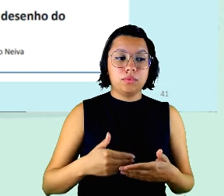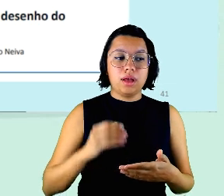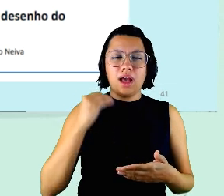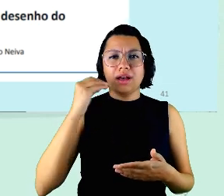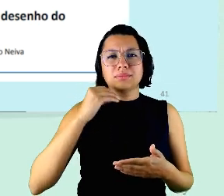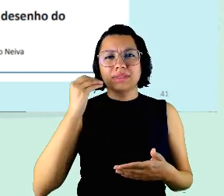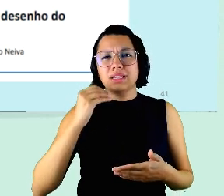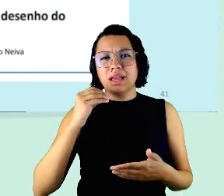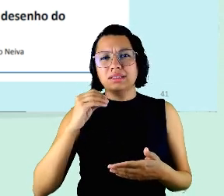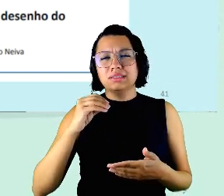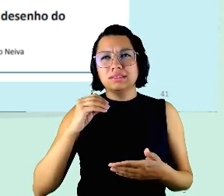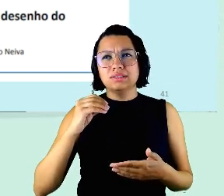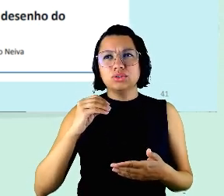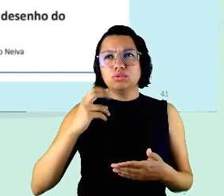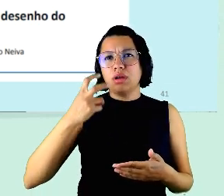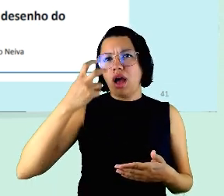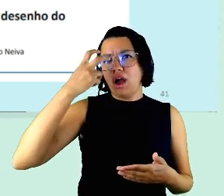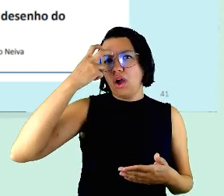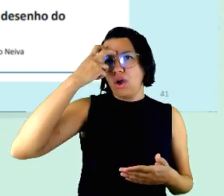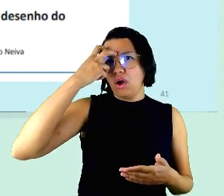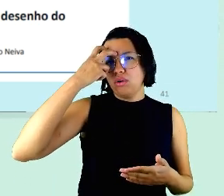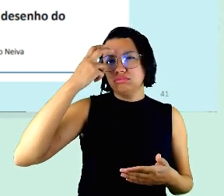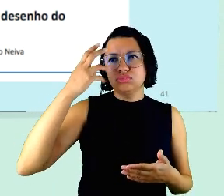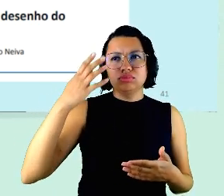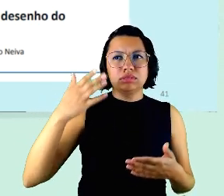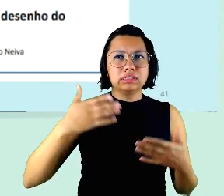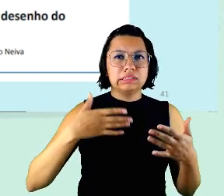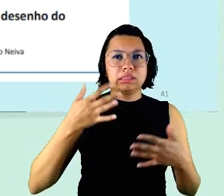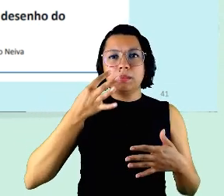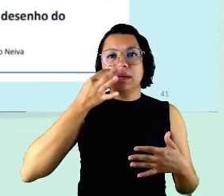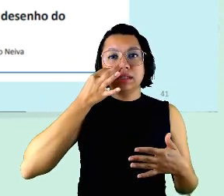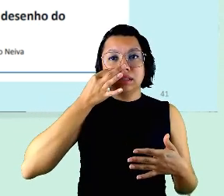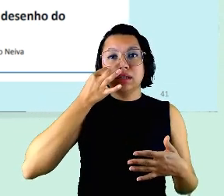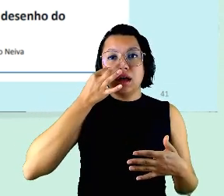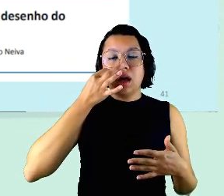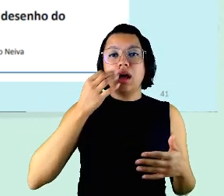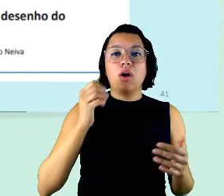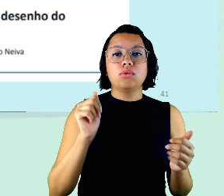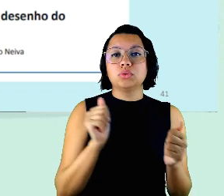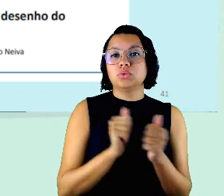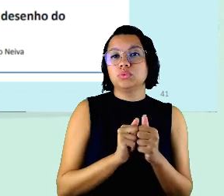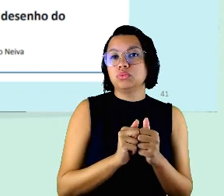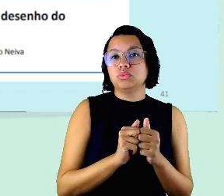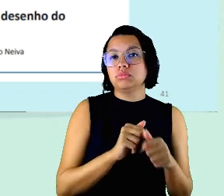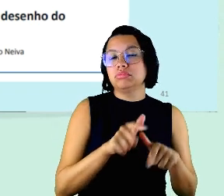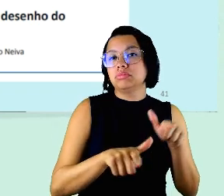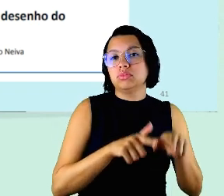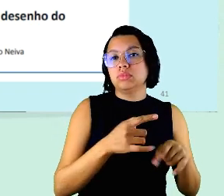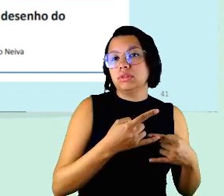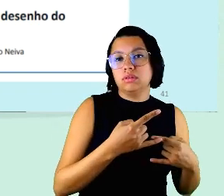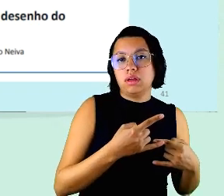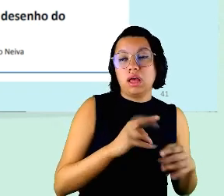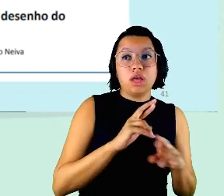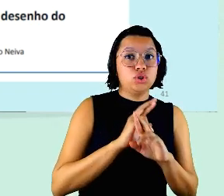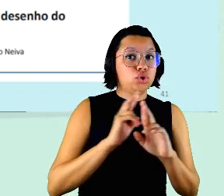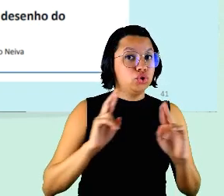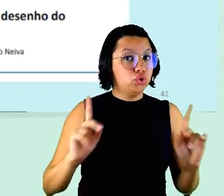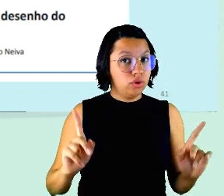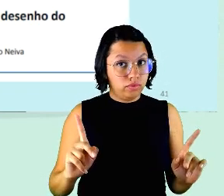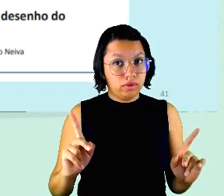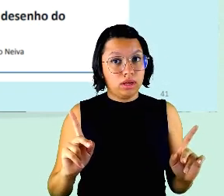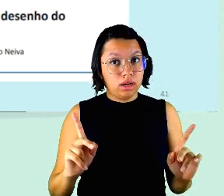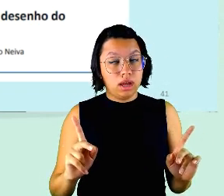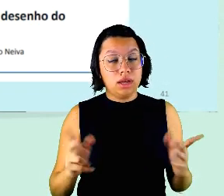de uma cultura presencial com um servidor em teletrabalho que é diferente da que nós